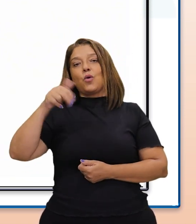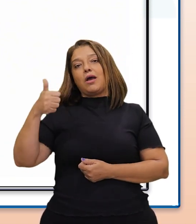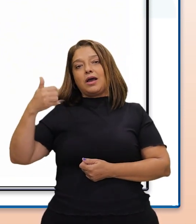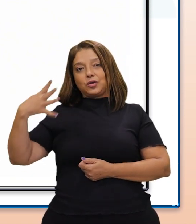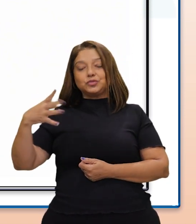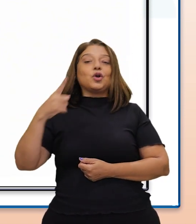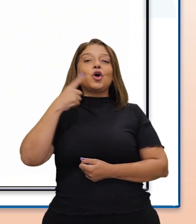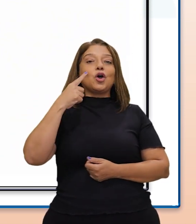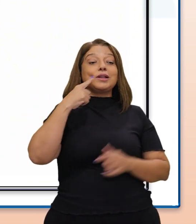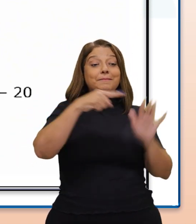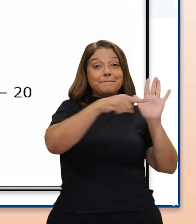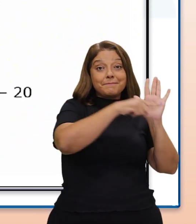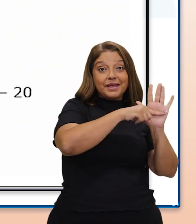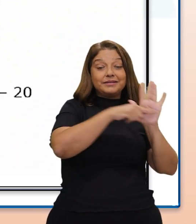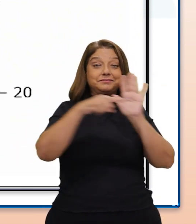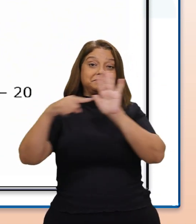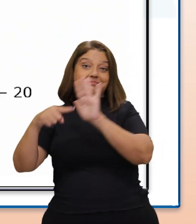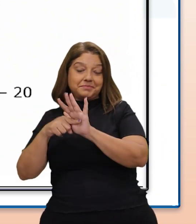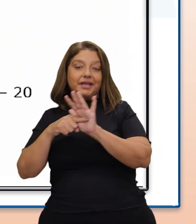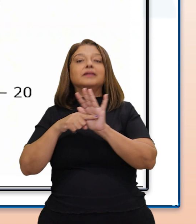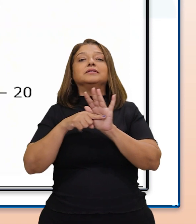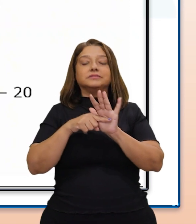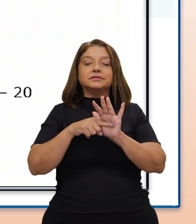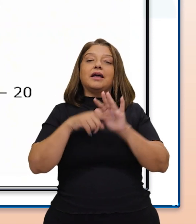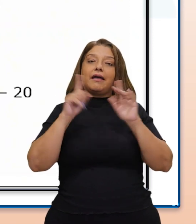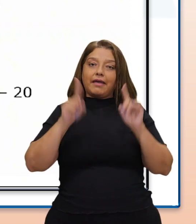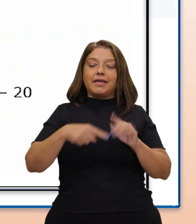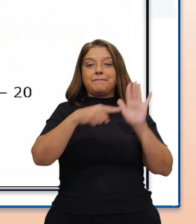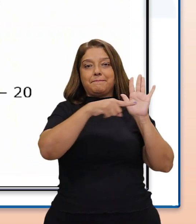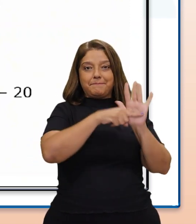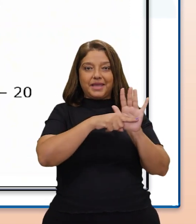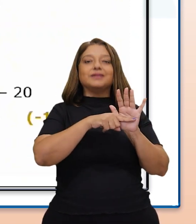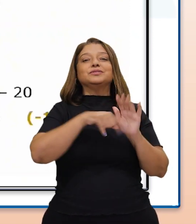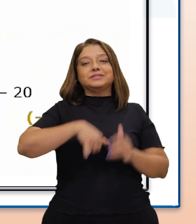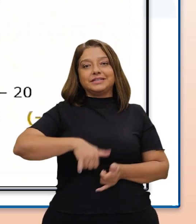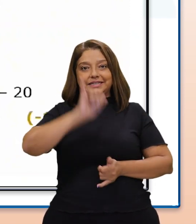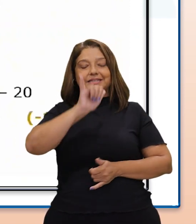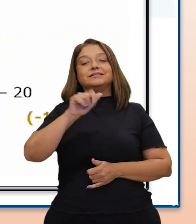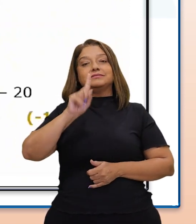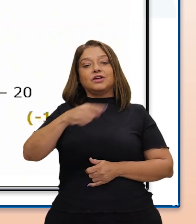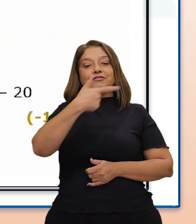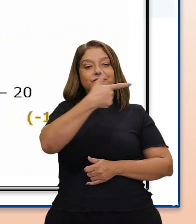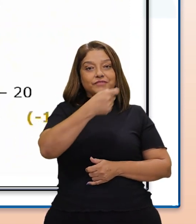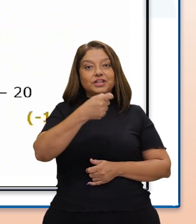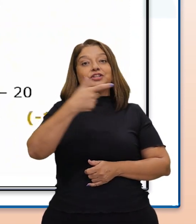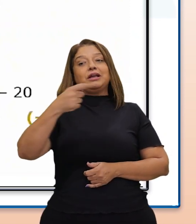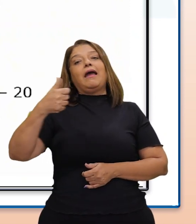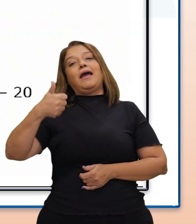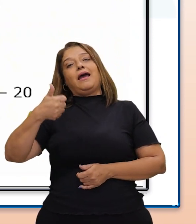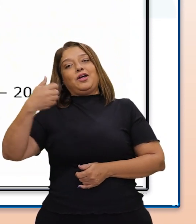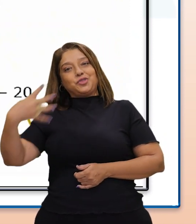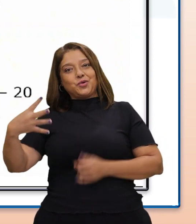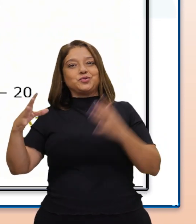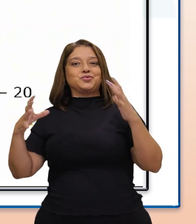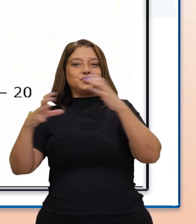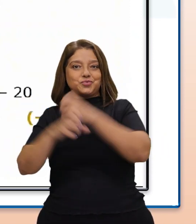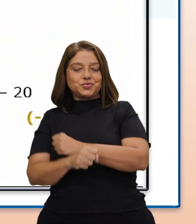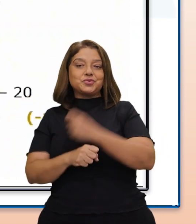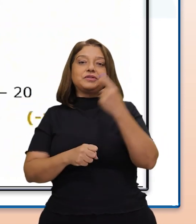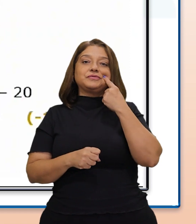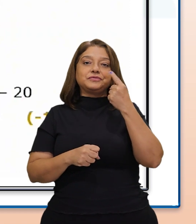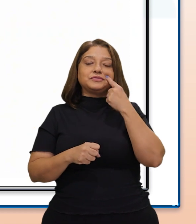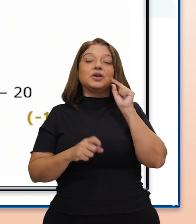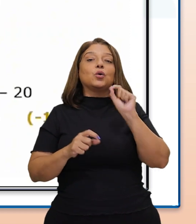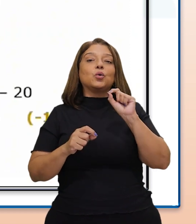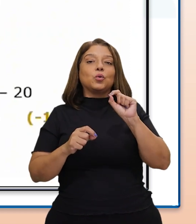mais Y é menos Y, então 20 menos Y é igual a 14. Isolando o Y na equação, teremos que